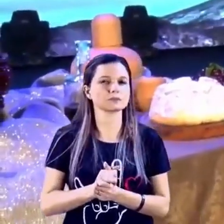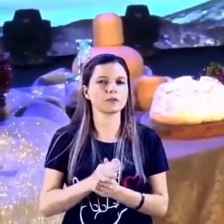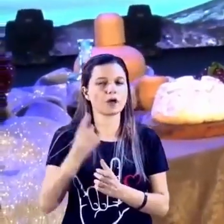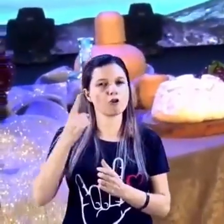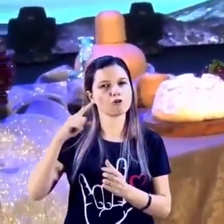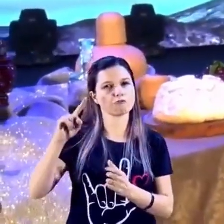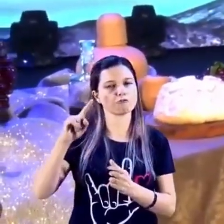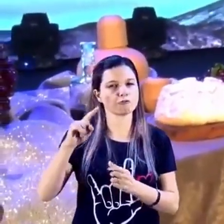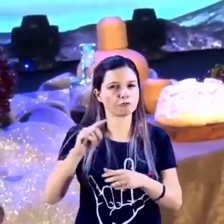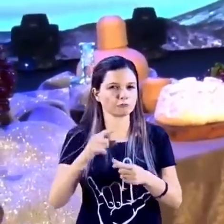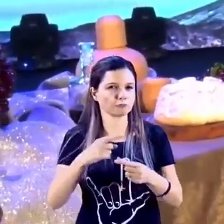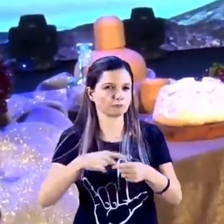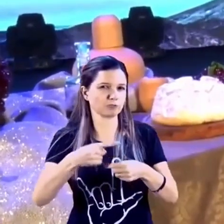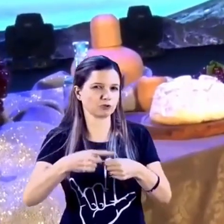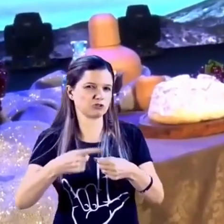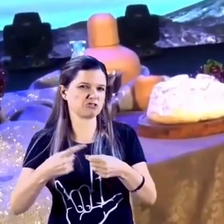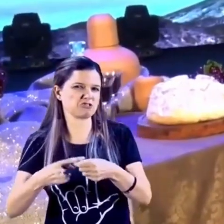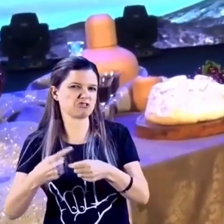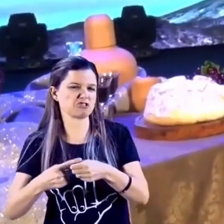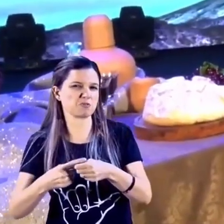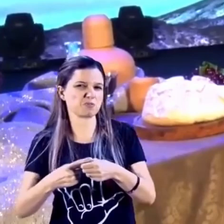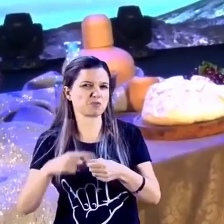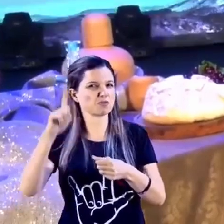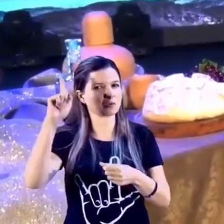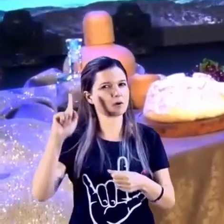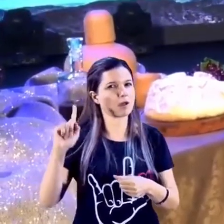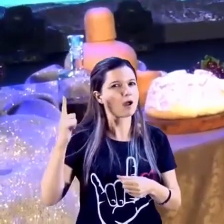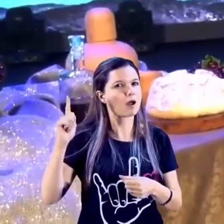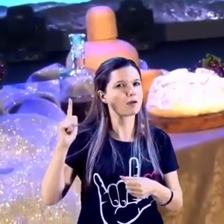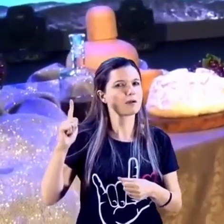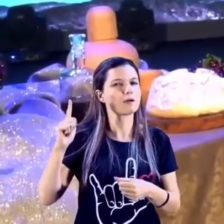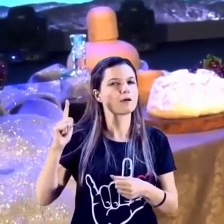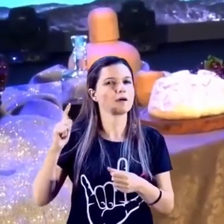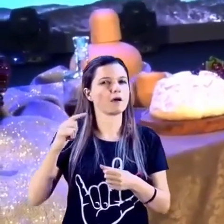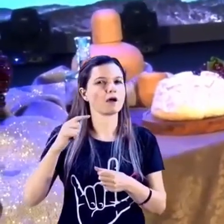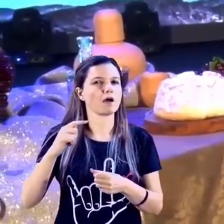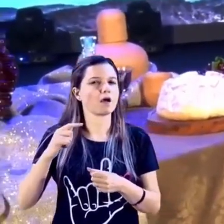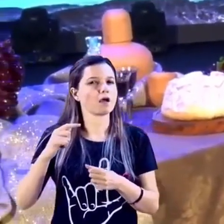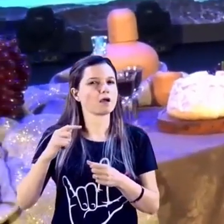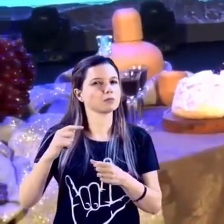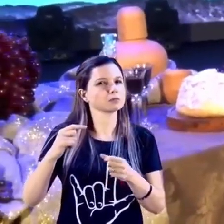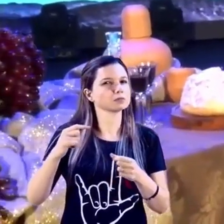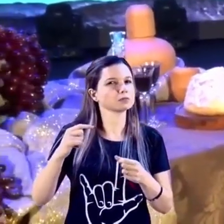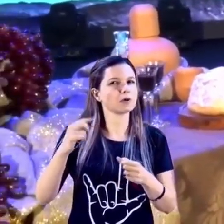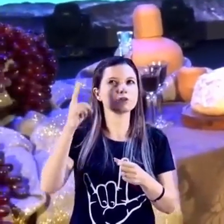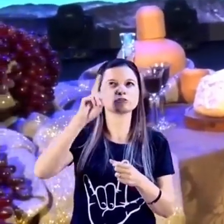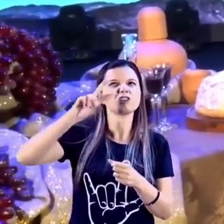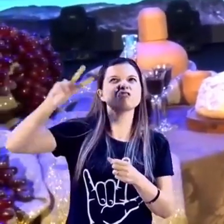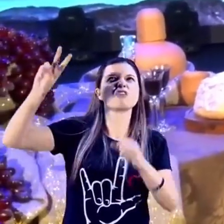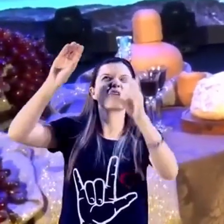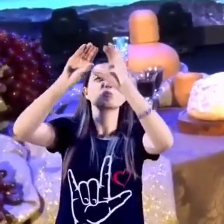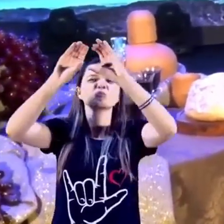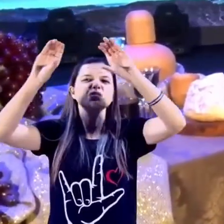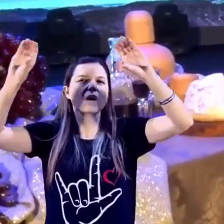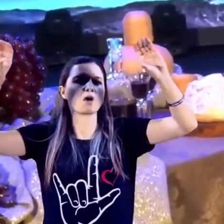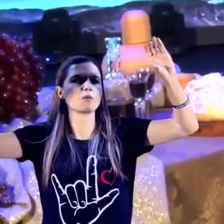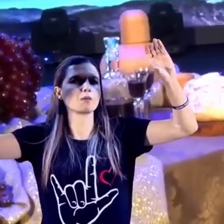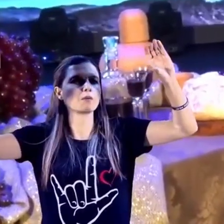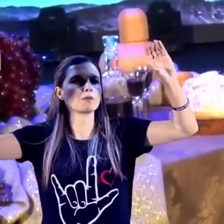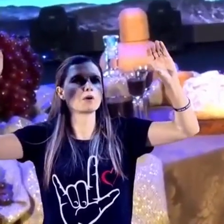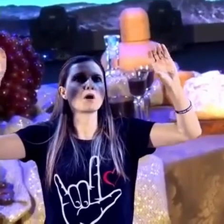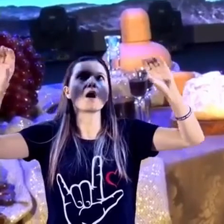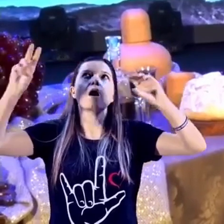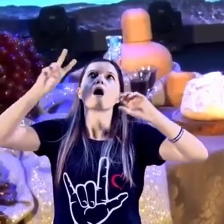Goiás, longe de cidade, a cidade mais próxima era 40 quilômetros. Você olha para o céu e você contempla